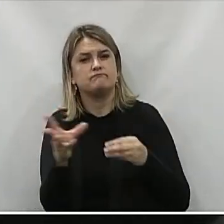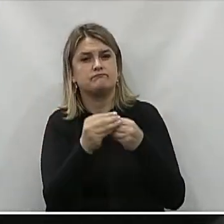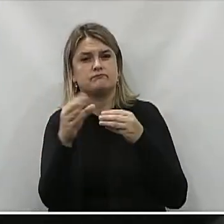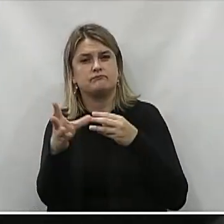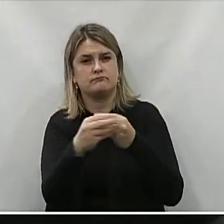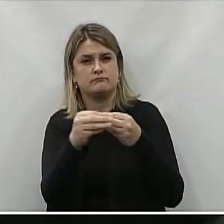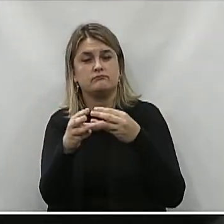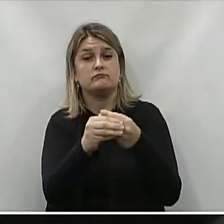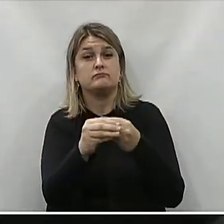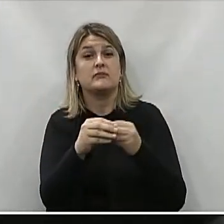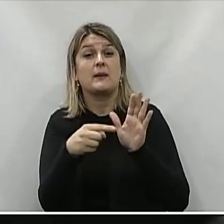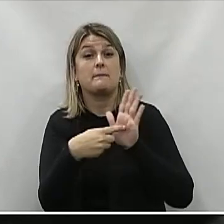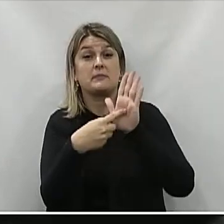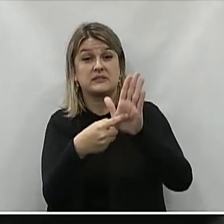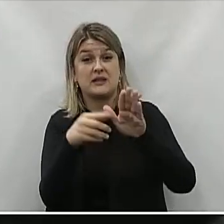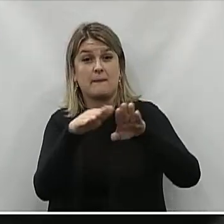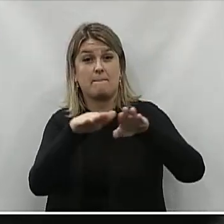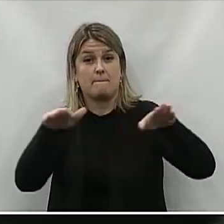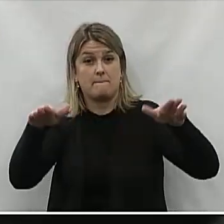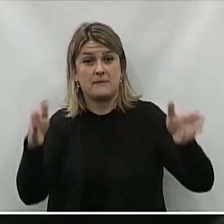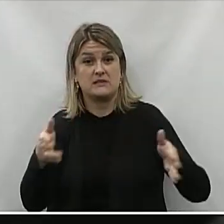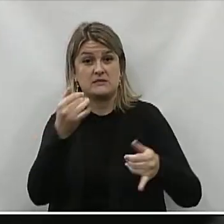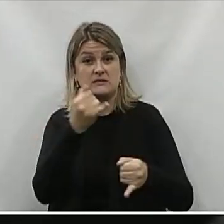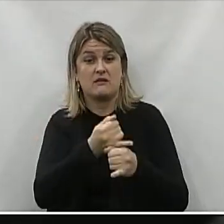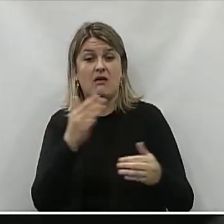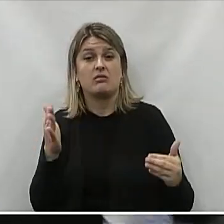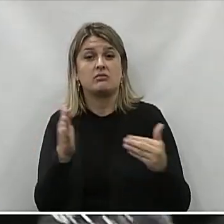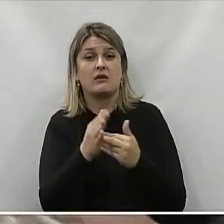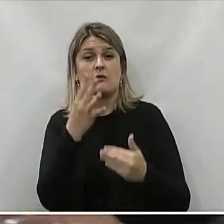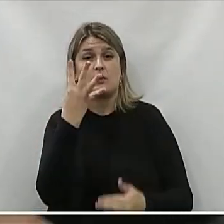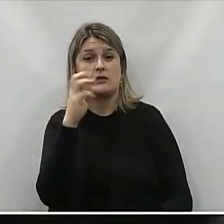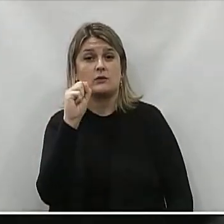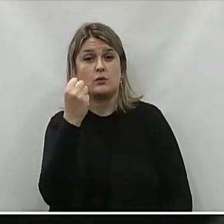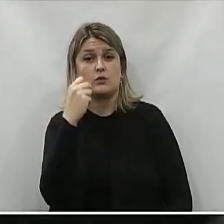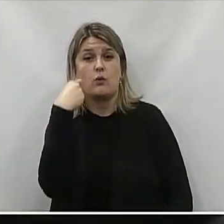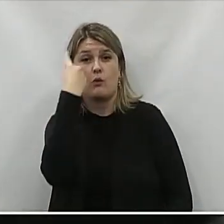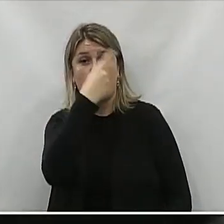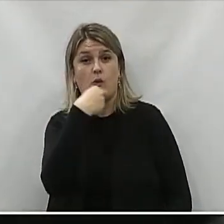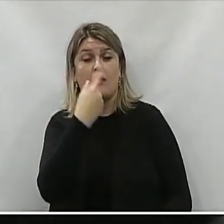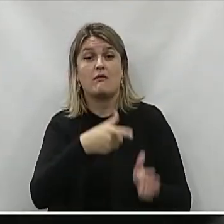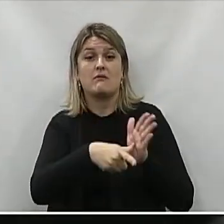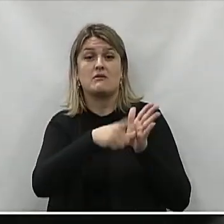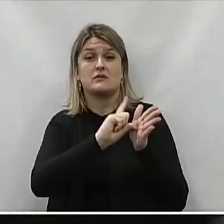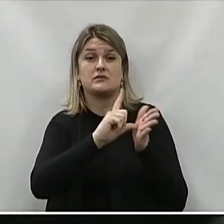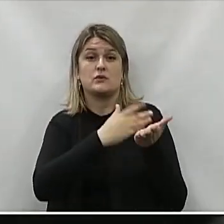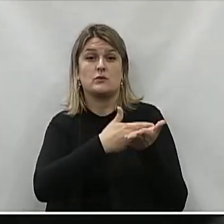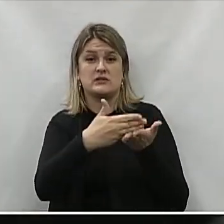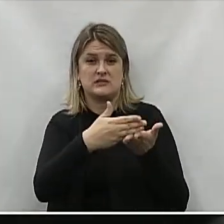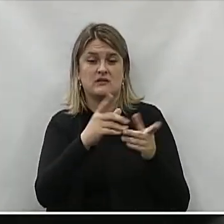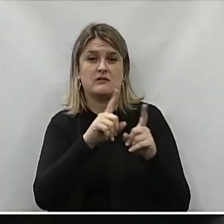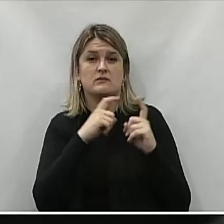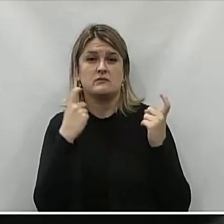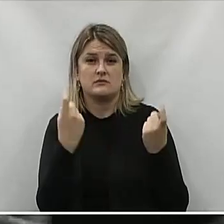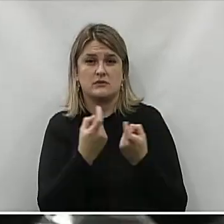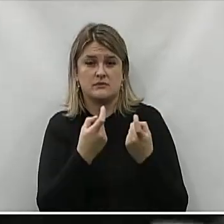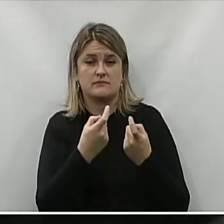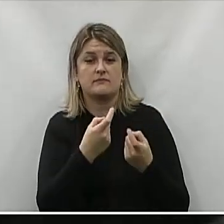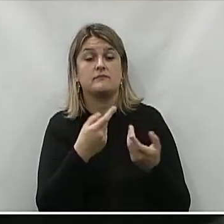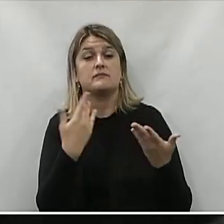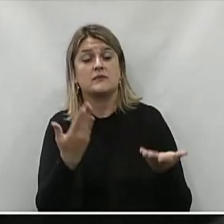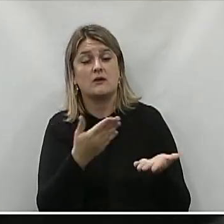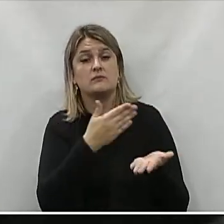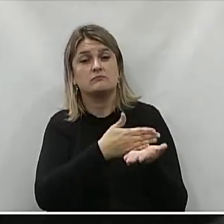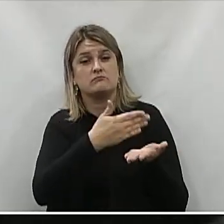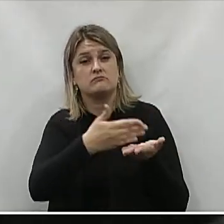subemendas Serão apresentadas À mesa Em até 48 horas Antes do início Da sessão Cuja ordem Dia